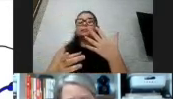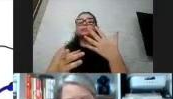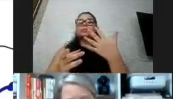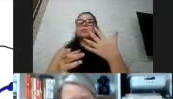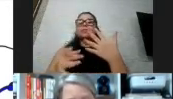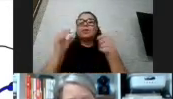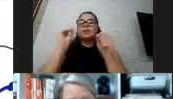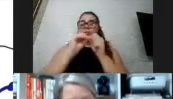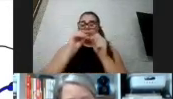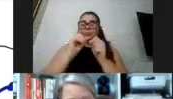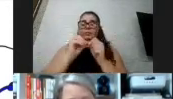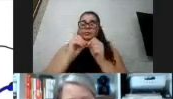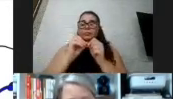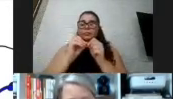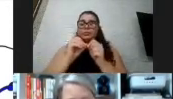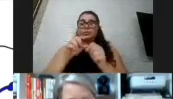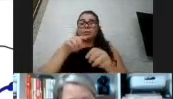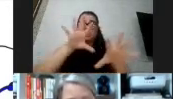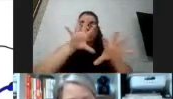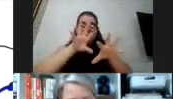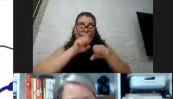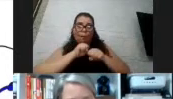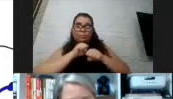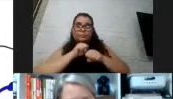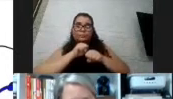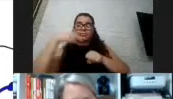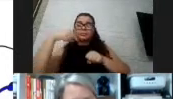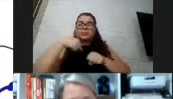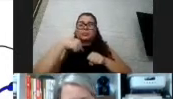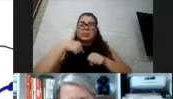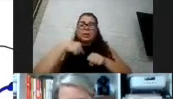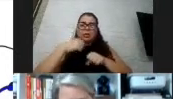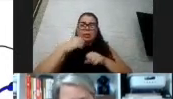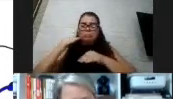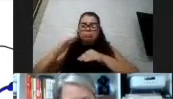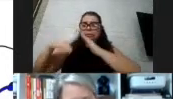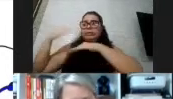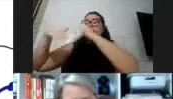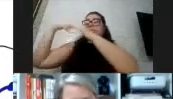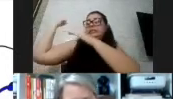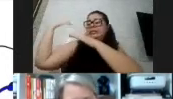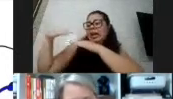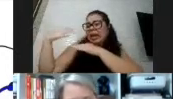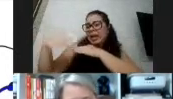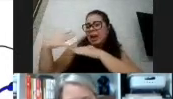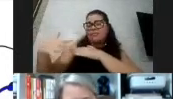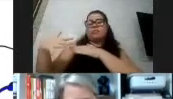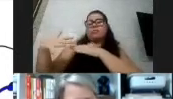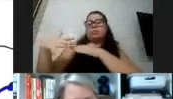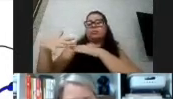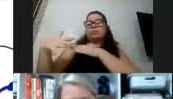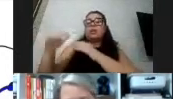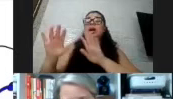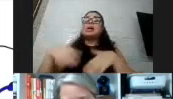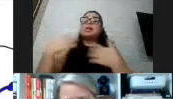façam com que, se contaminadas, elas possam evoluir com um quadro mais grave, né? Então,